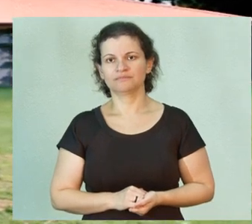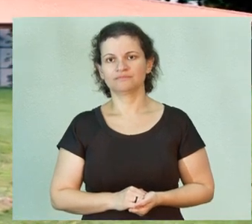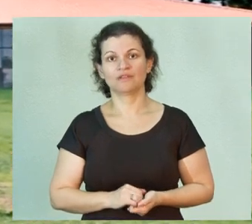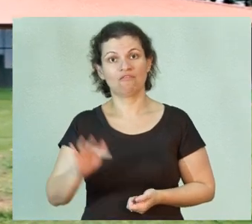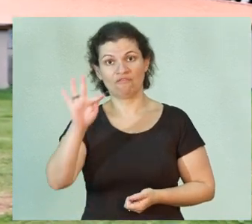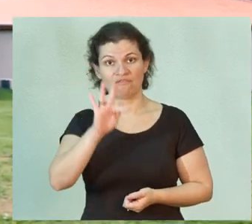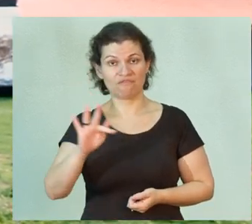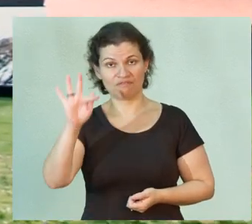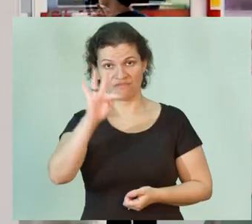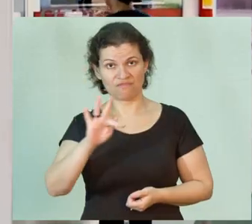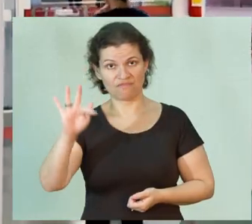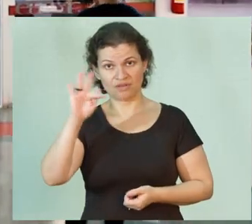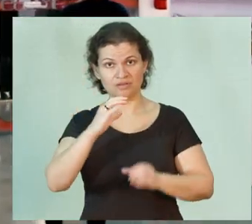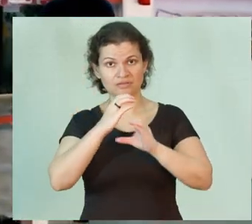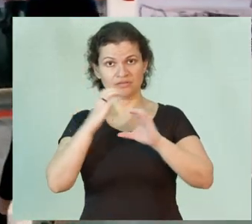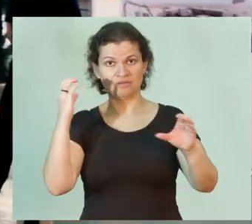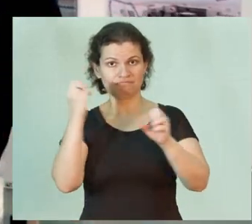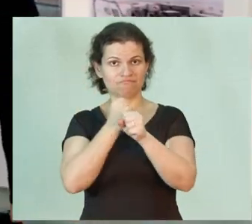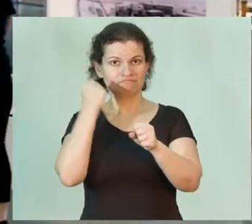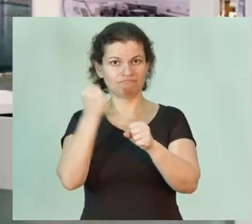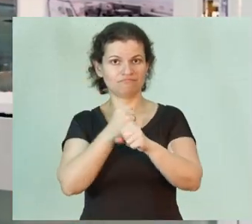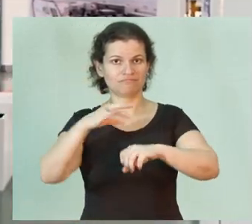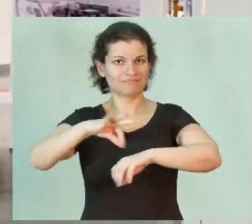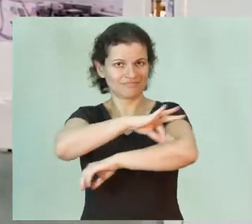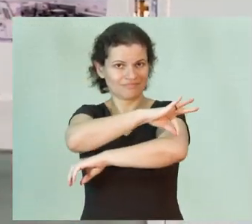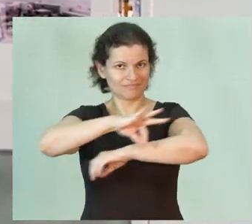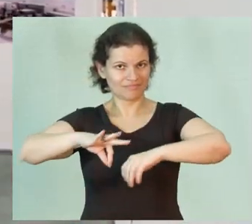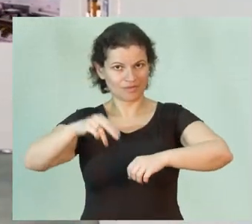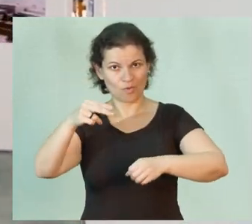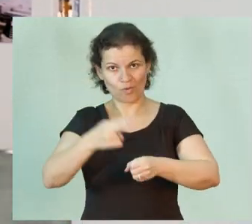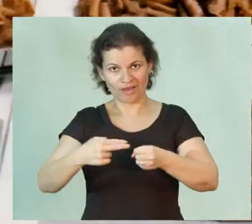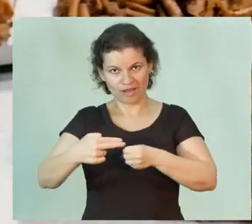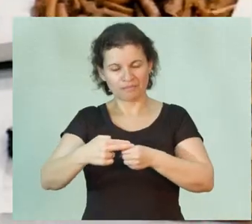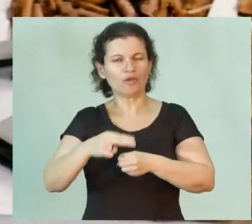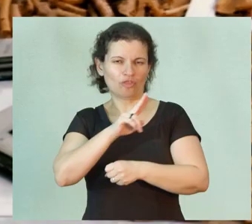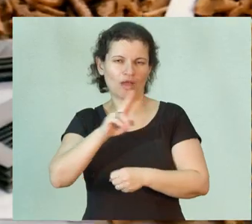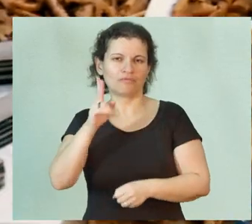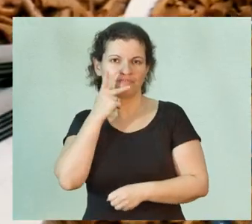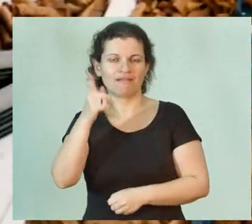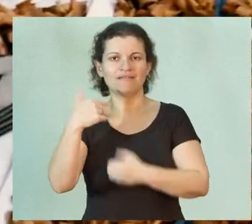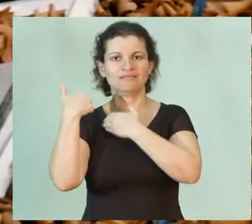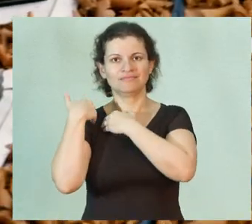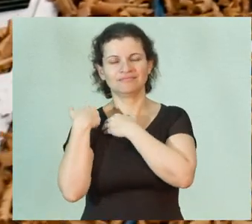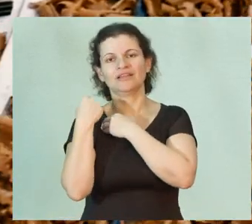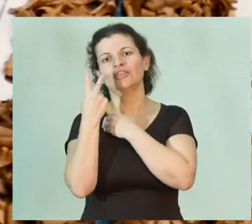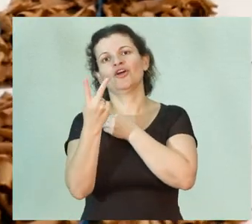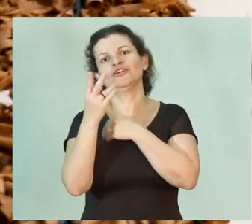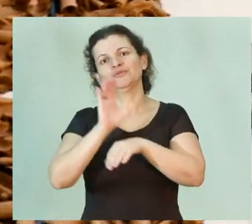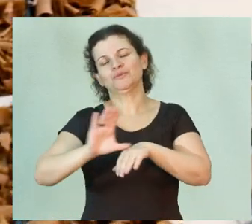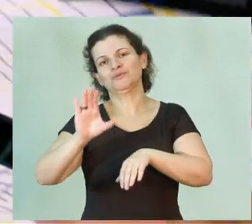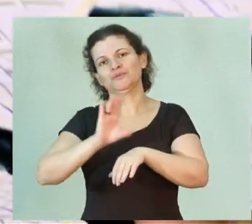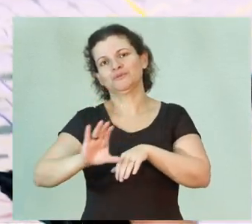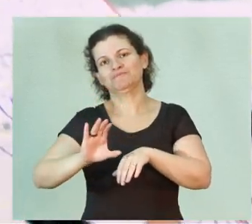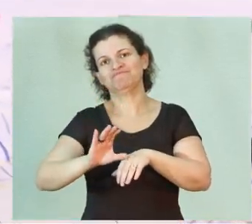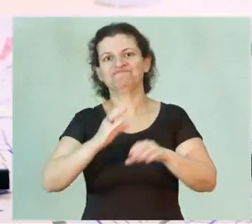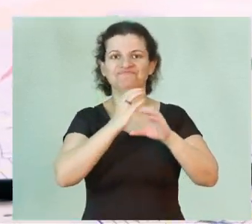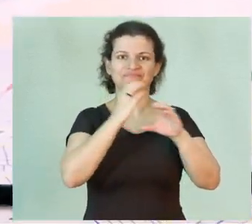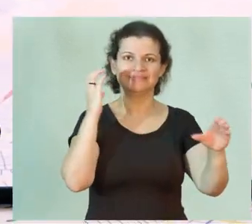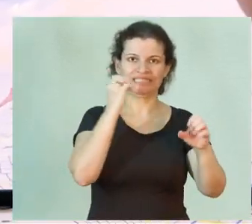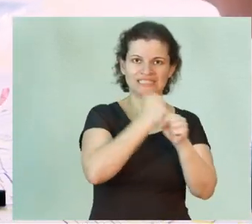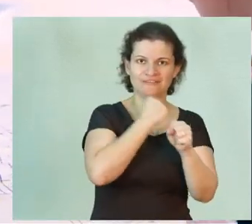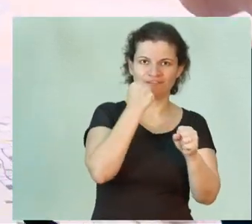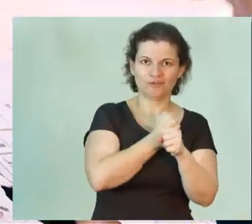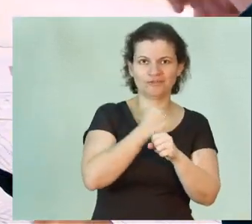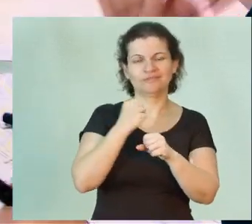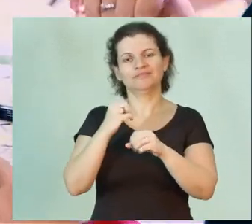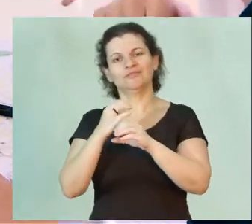A Faculdade de Engenharia Civil, Arquitetura e Urbanismo da Unicamp, como o próprio nome diz, é responsável por dois cursos, o curso de Engenharia Civil e